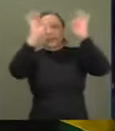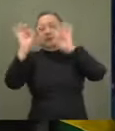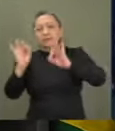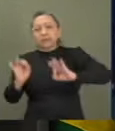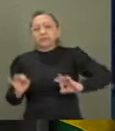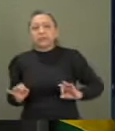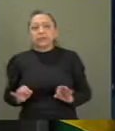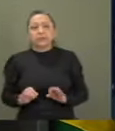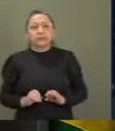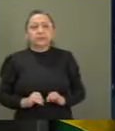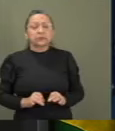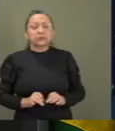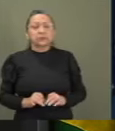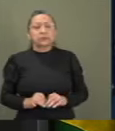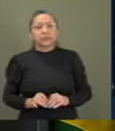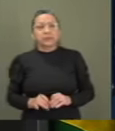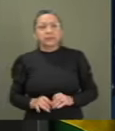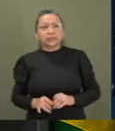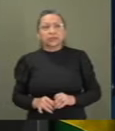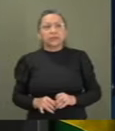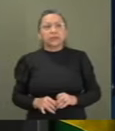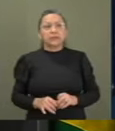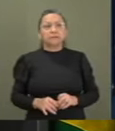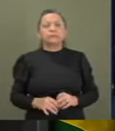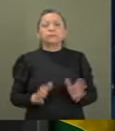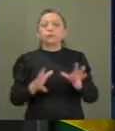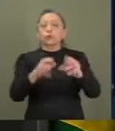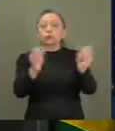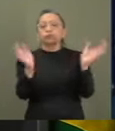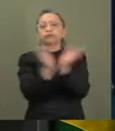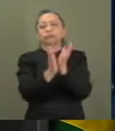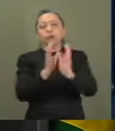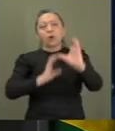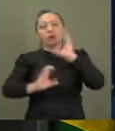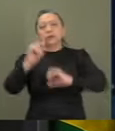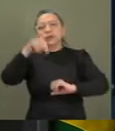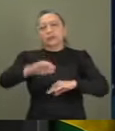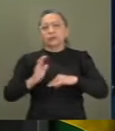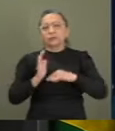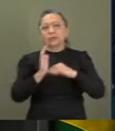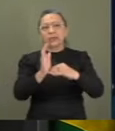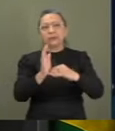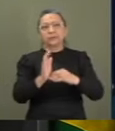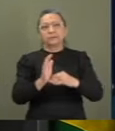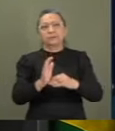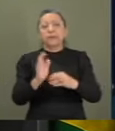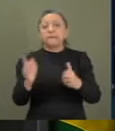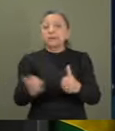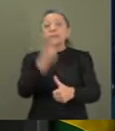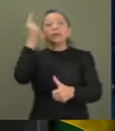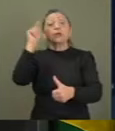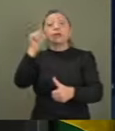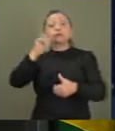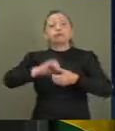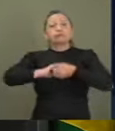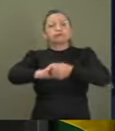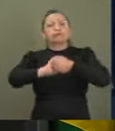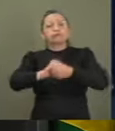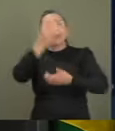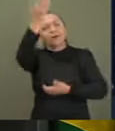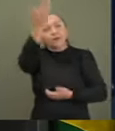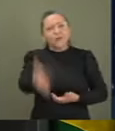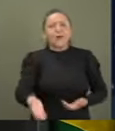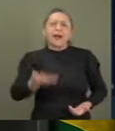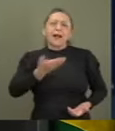muito obrigado pelo pool de comunicação aqui da Casa Revisora da República. Em primeiro lugar, eu queria saudar um grande amigo e